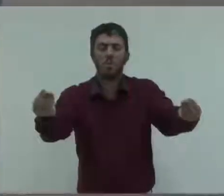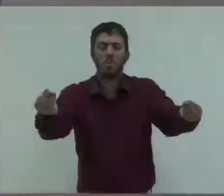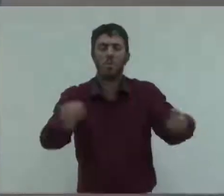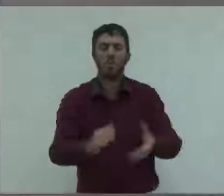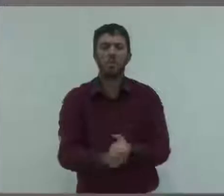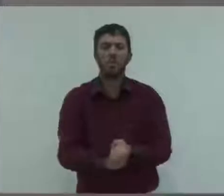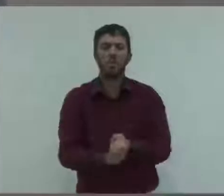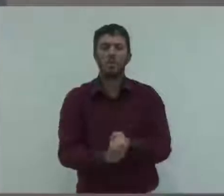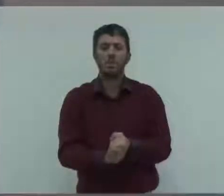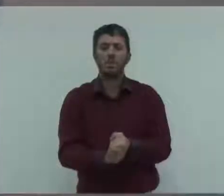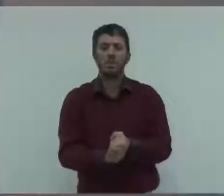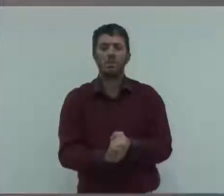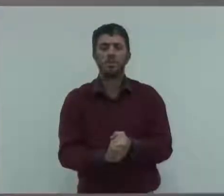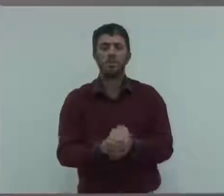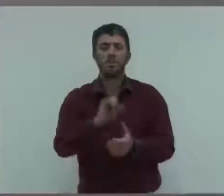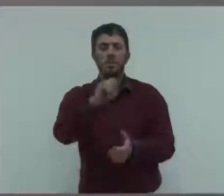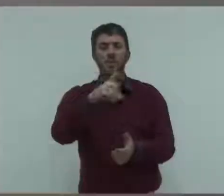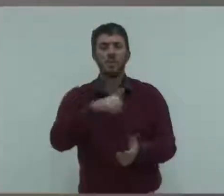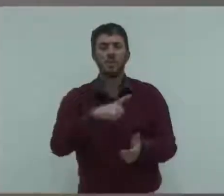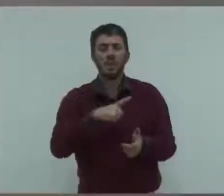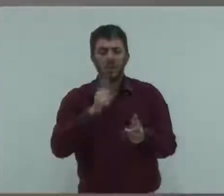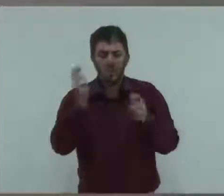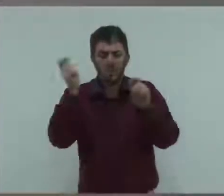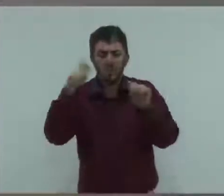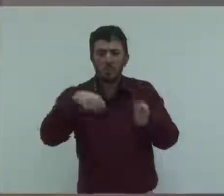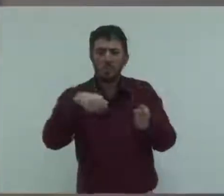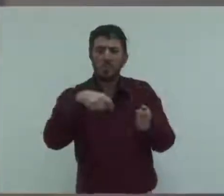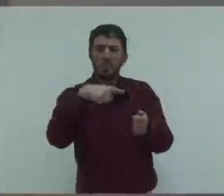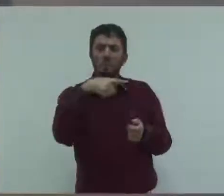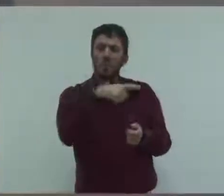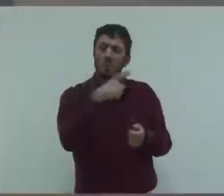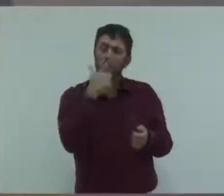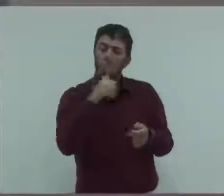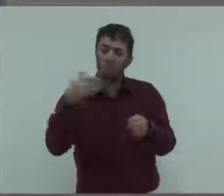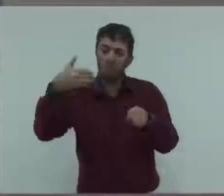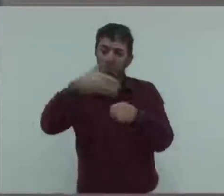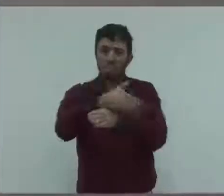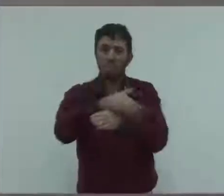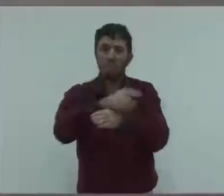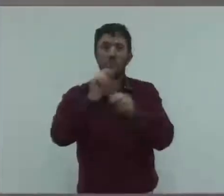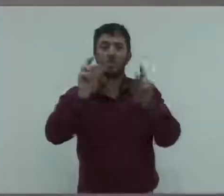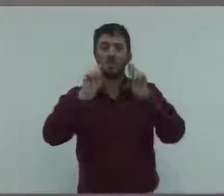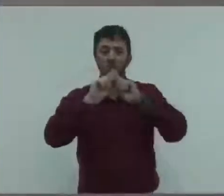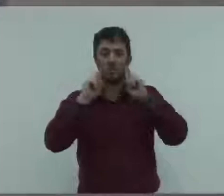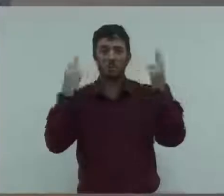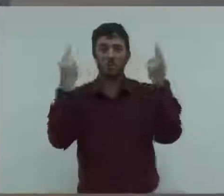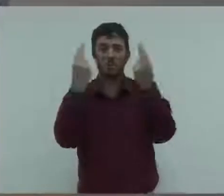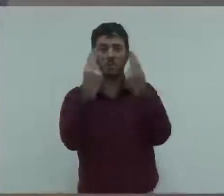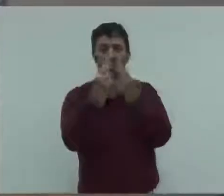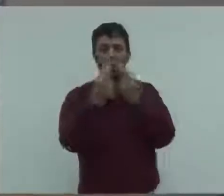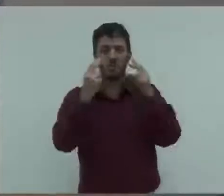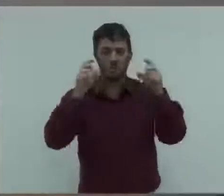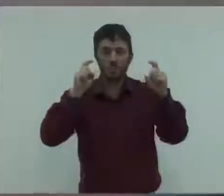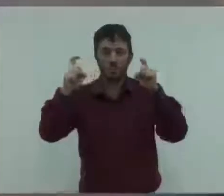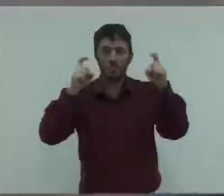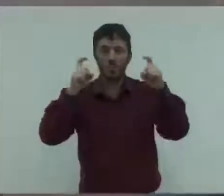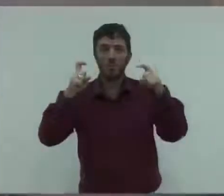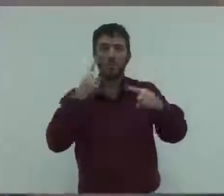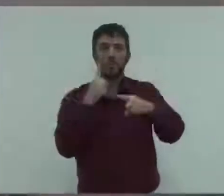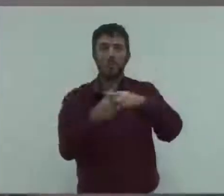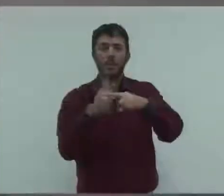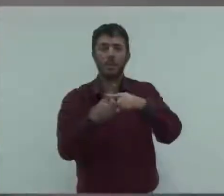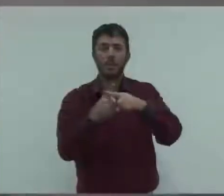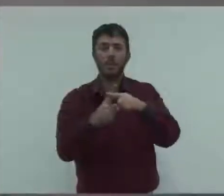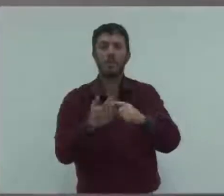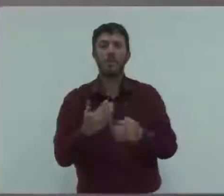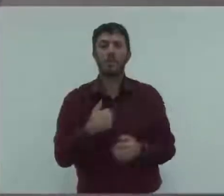se tivesse condições em sua agenda, poder estar aqui também presente a participar dessa reunião, até porque sou presidente da